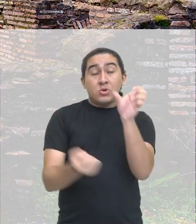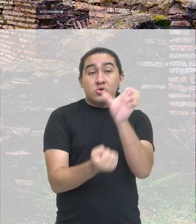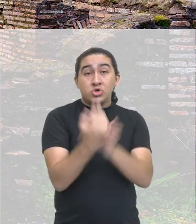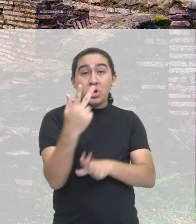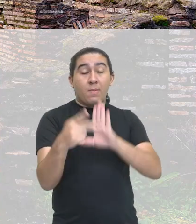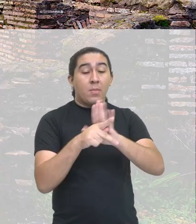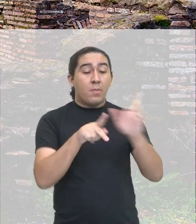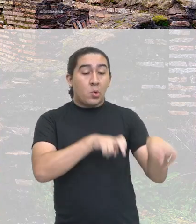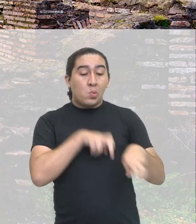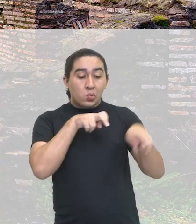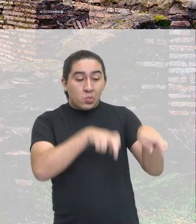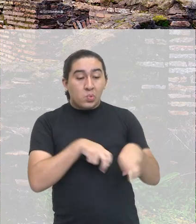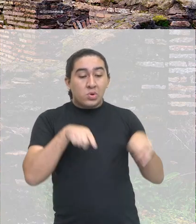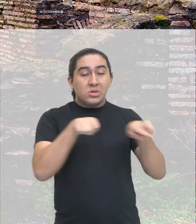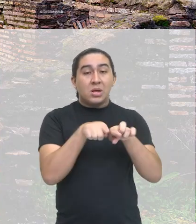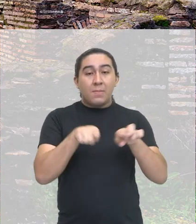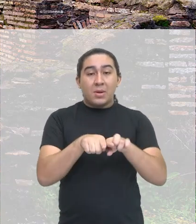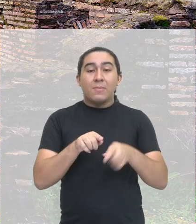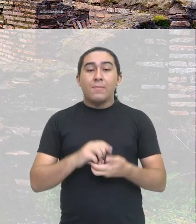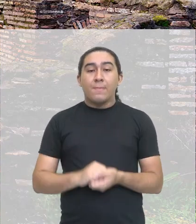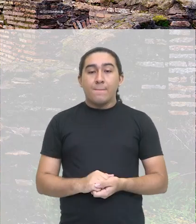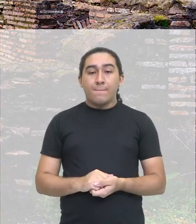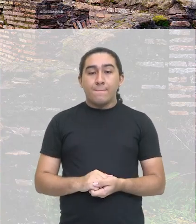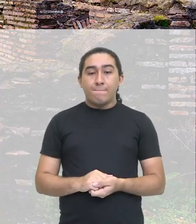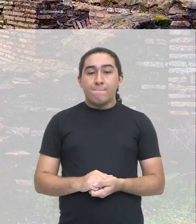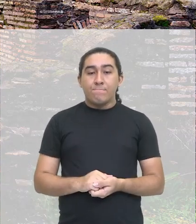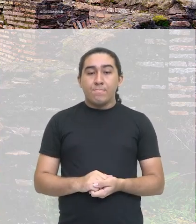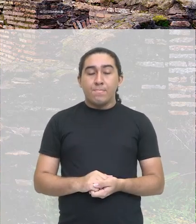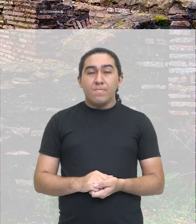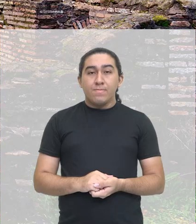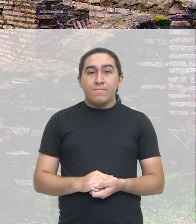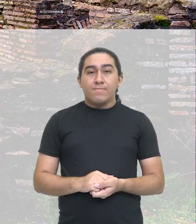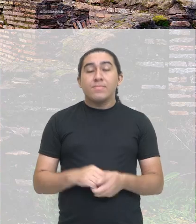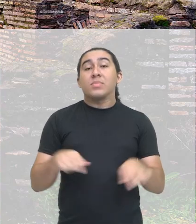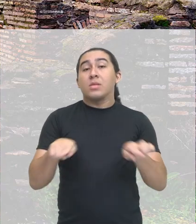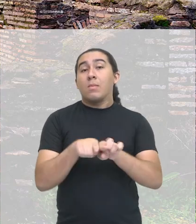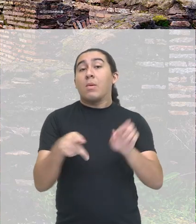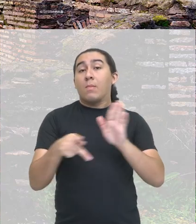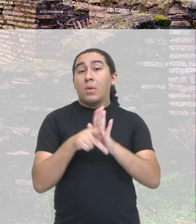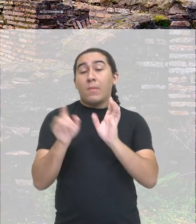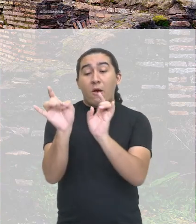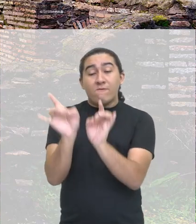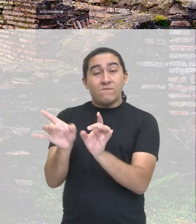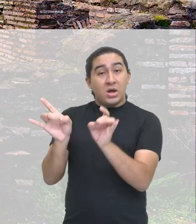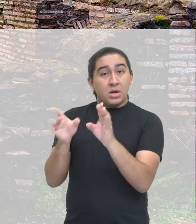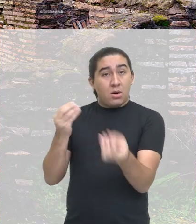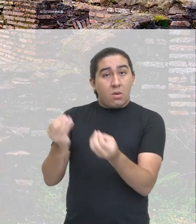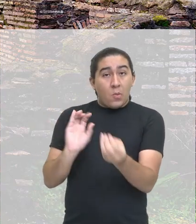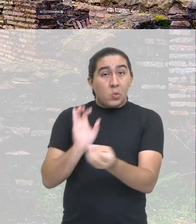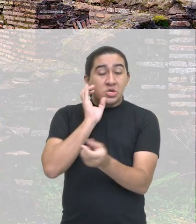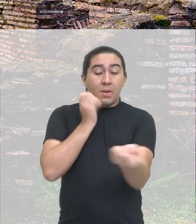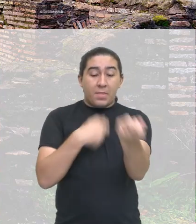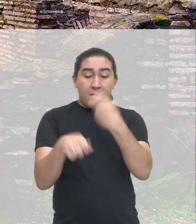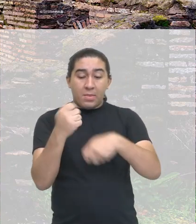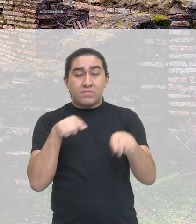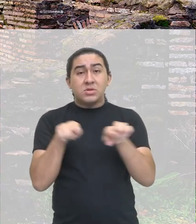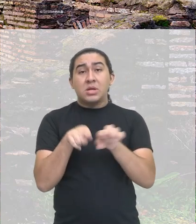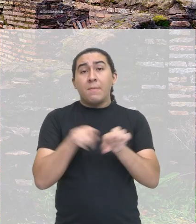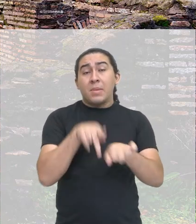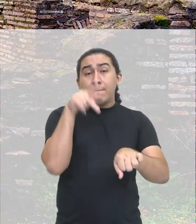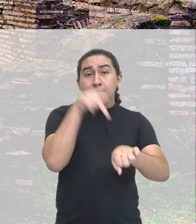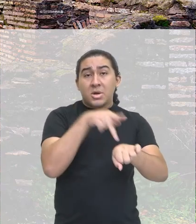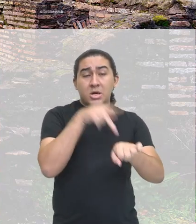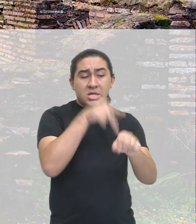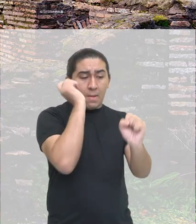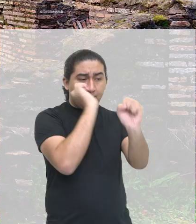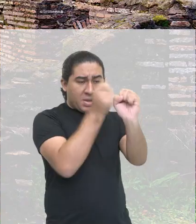agricultura, a questão também ali do comércio, como ele acontecia, e a mineração, que também era uma